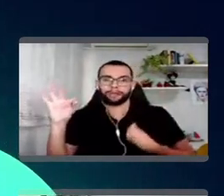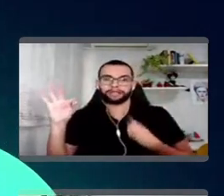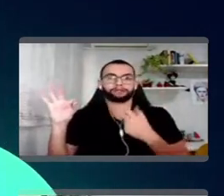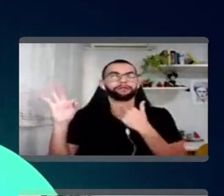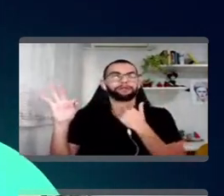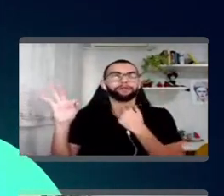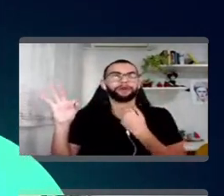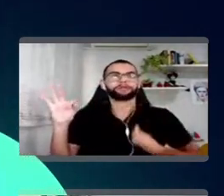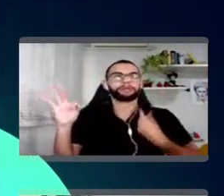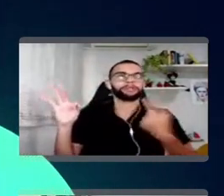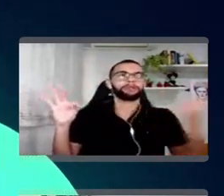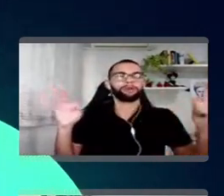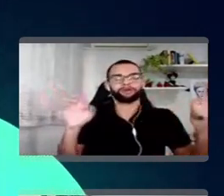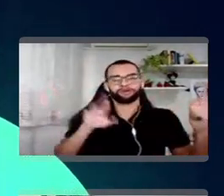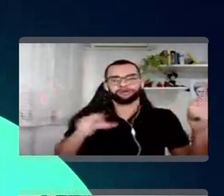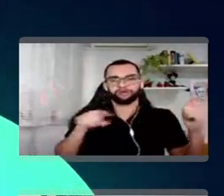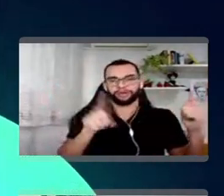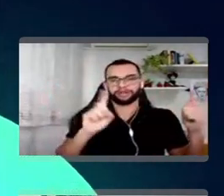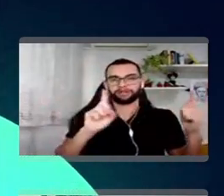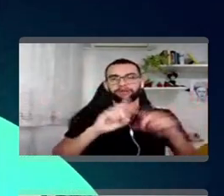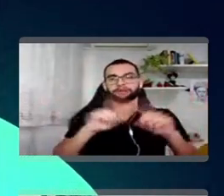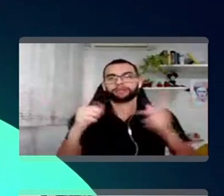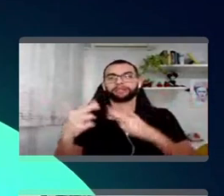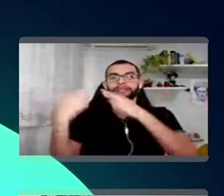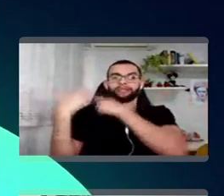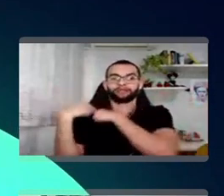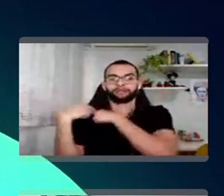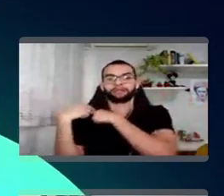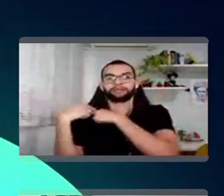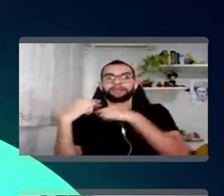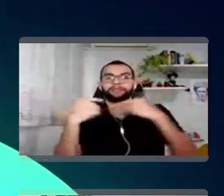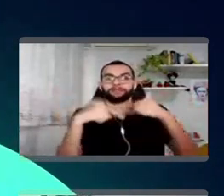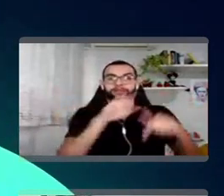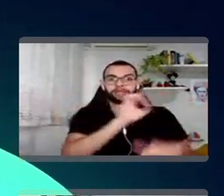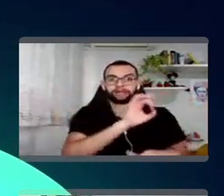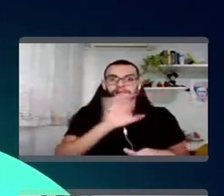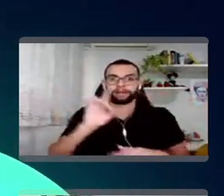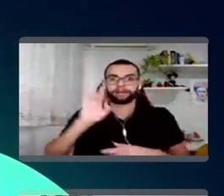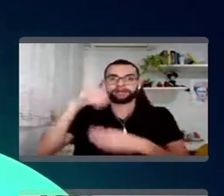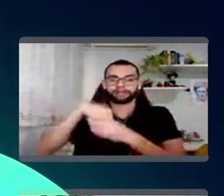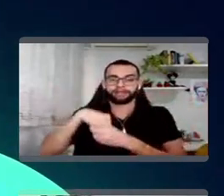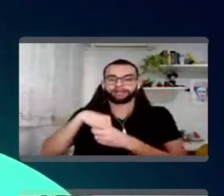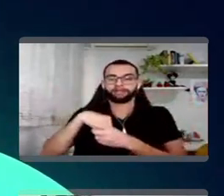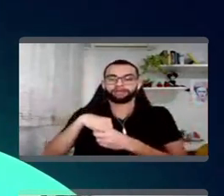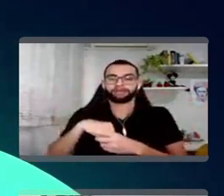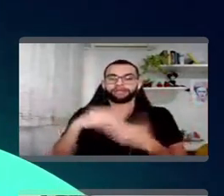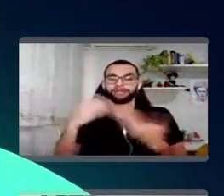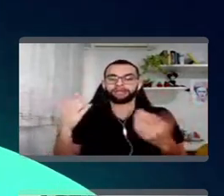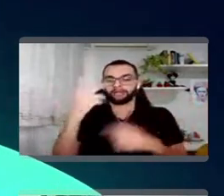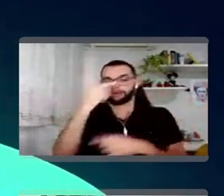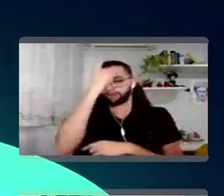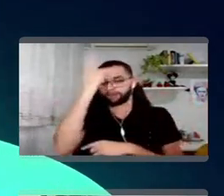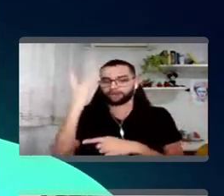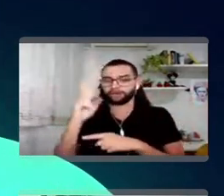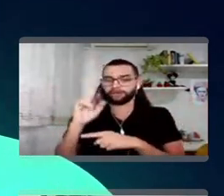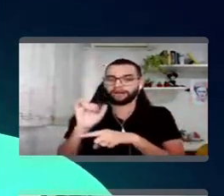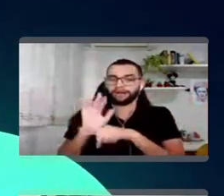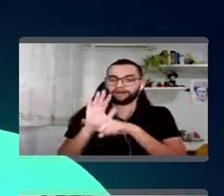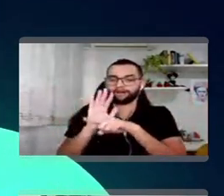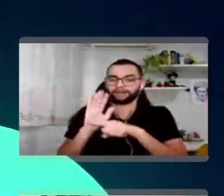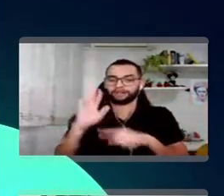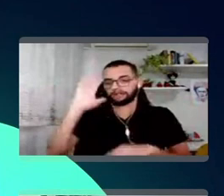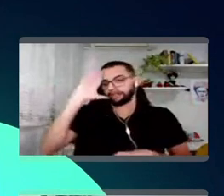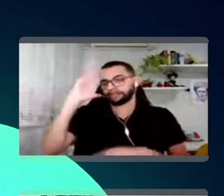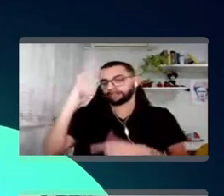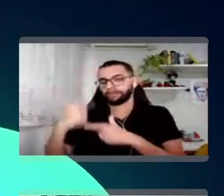tá? Mas eu acho que as responsabilidades das tarefas, elas estão dentro de cada uma delas e aí as pessoas ali vão se ajudando a resolver os